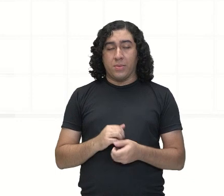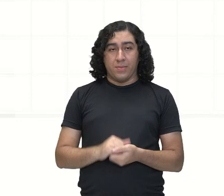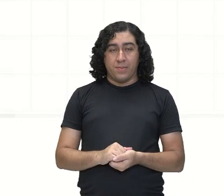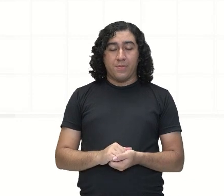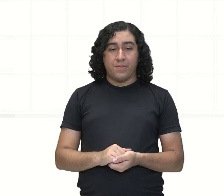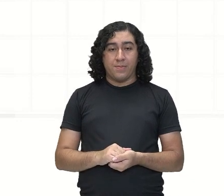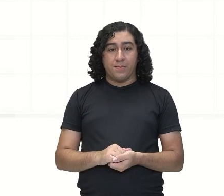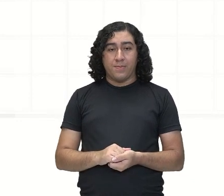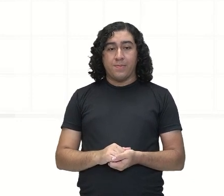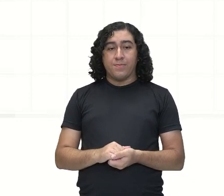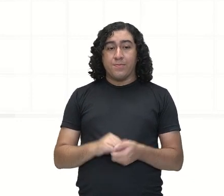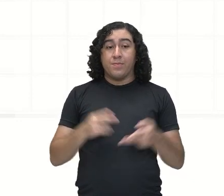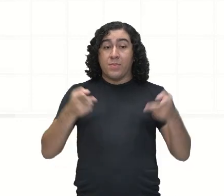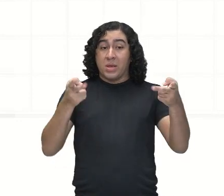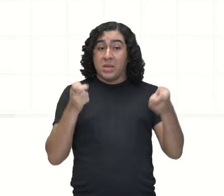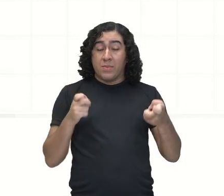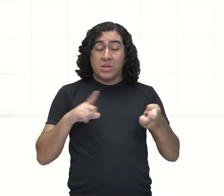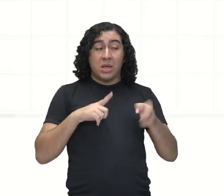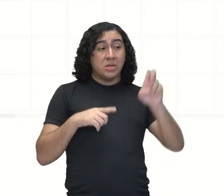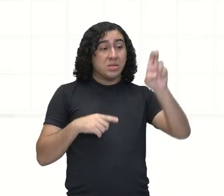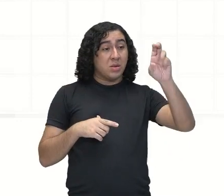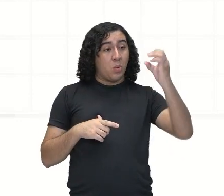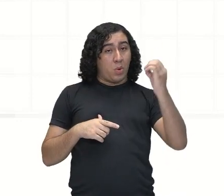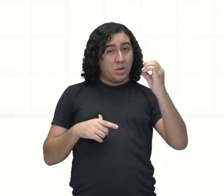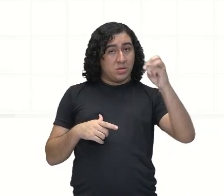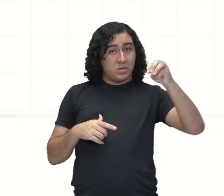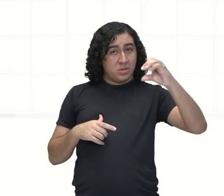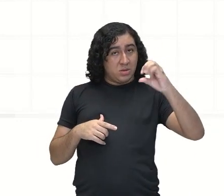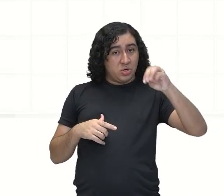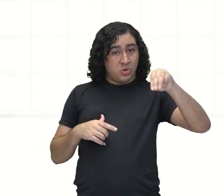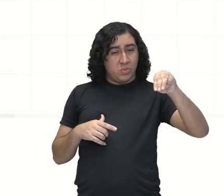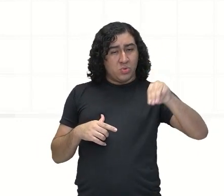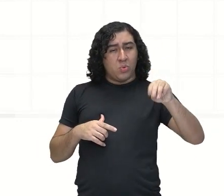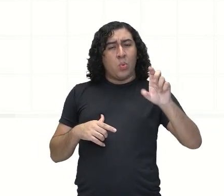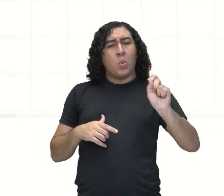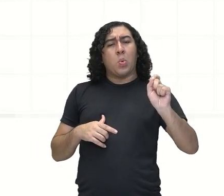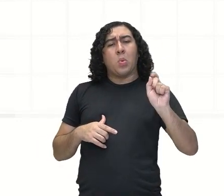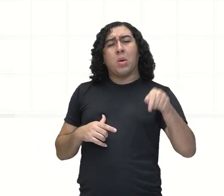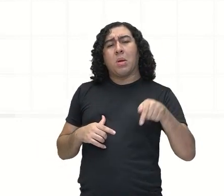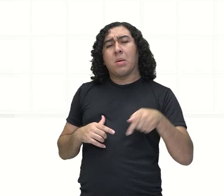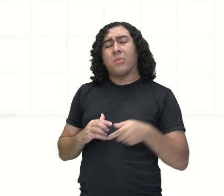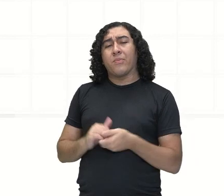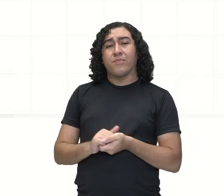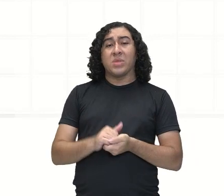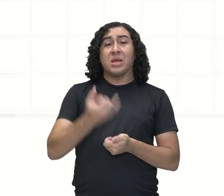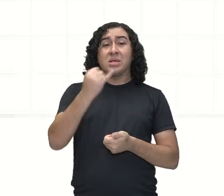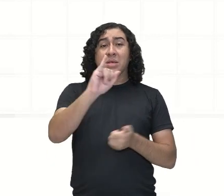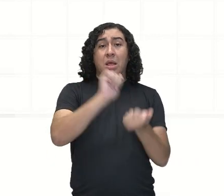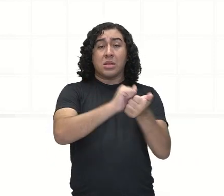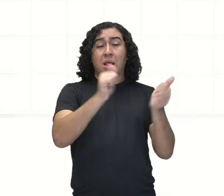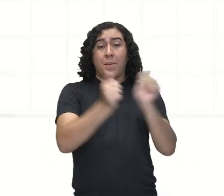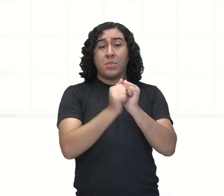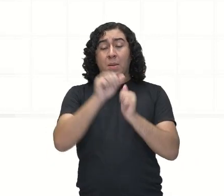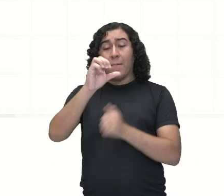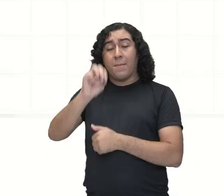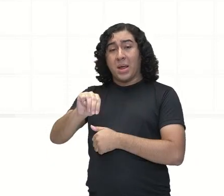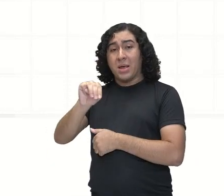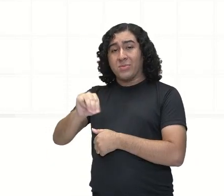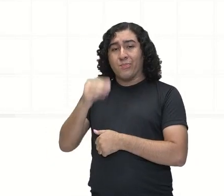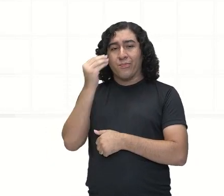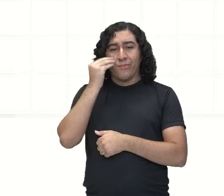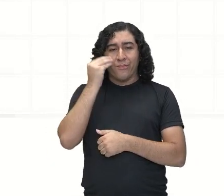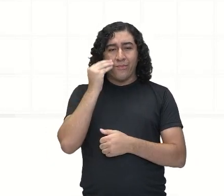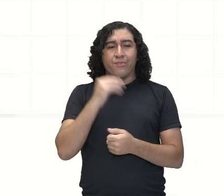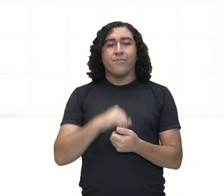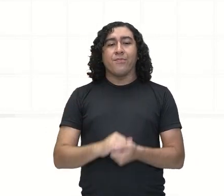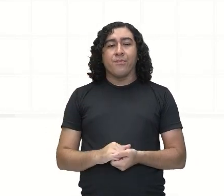Vejam que nós temos aqui 50 centímetros. O que é 50 centímetros? Em metros, ó. Nós temos que